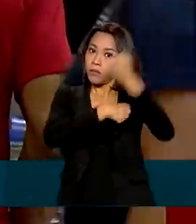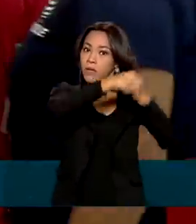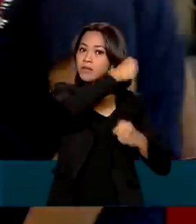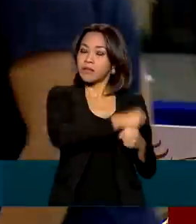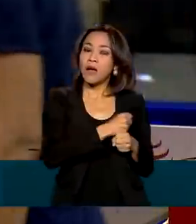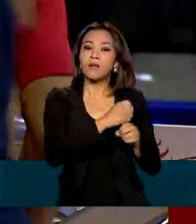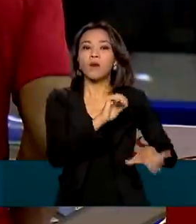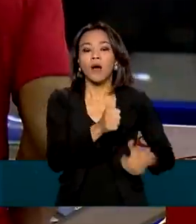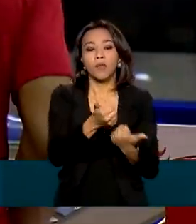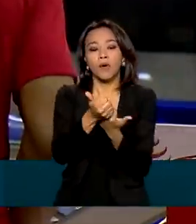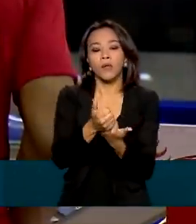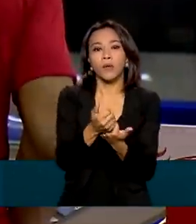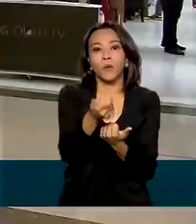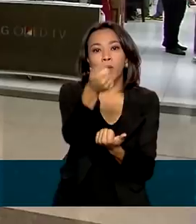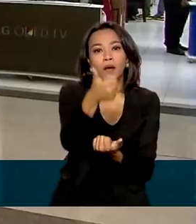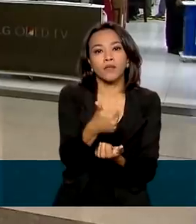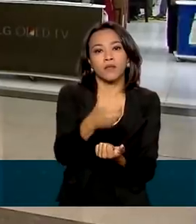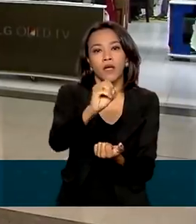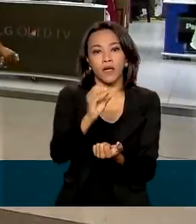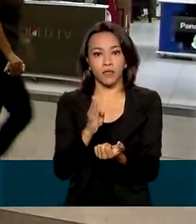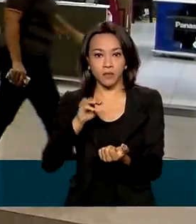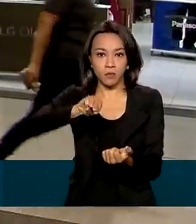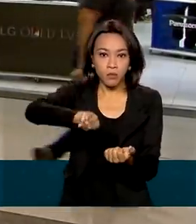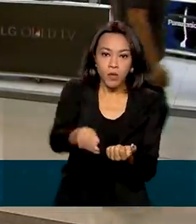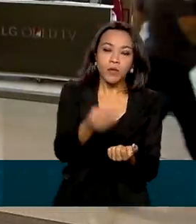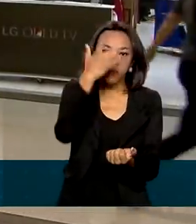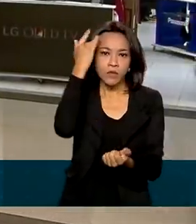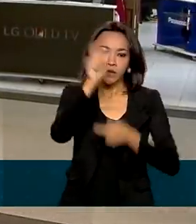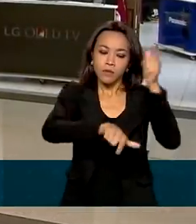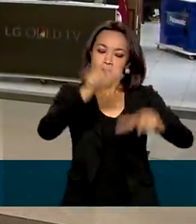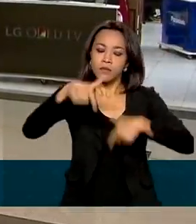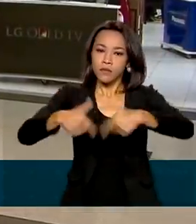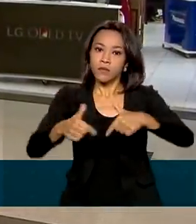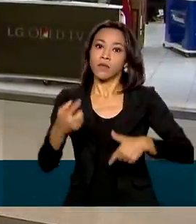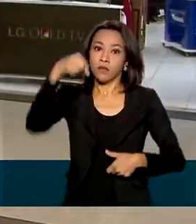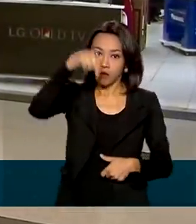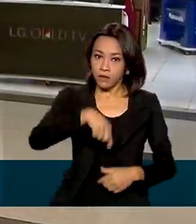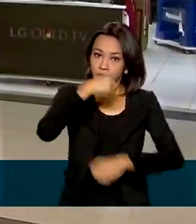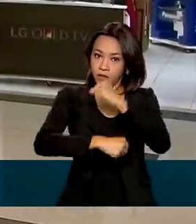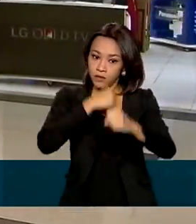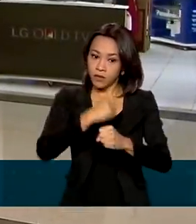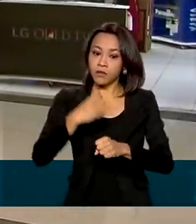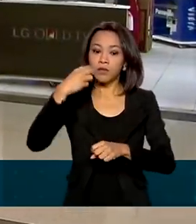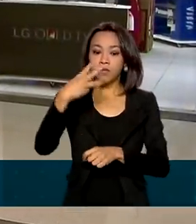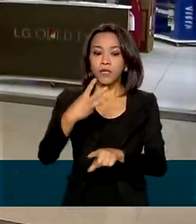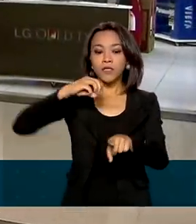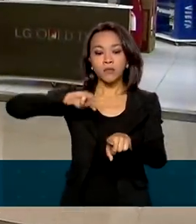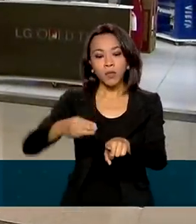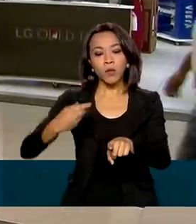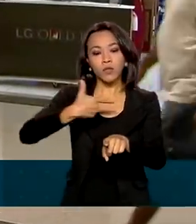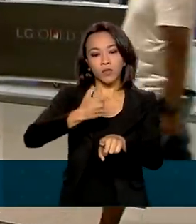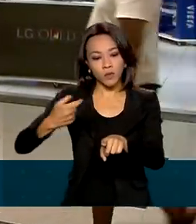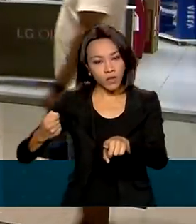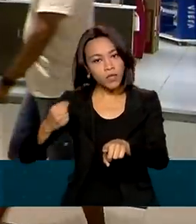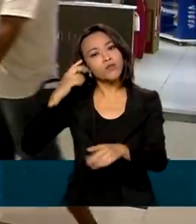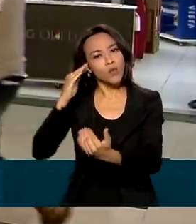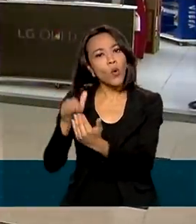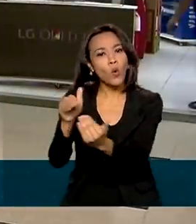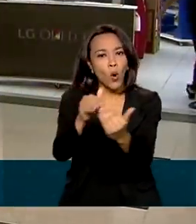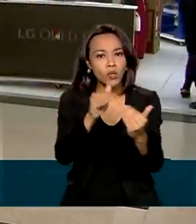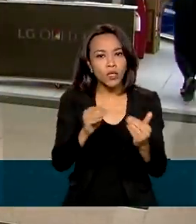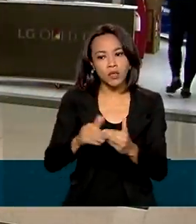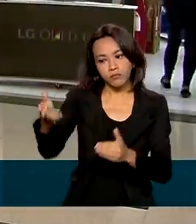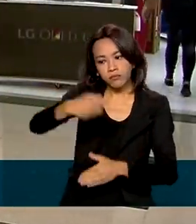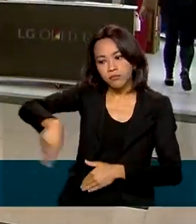quase 10 milhões de trabalhadores. Este ano, outros 3 milhões e 200 mil acordos entre empresas e funcionários